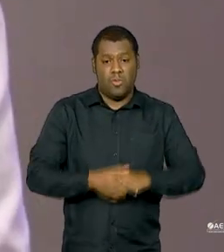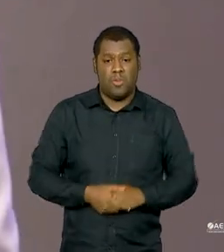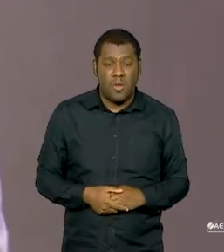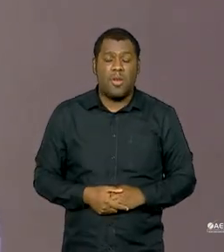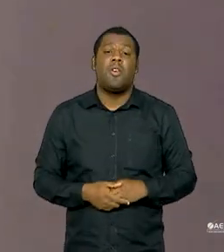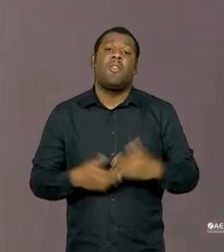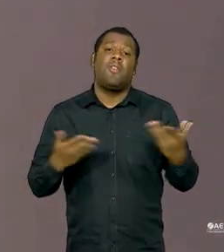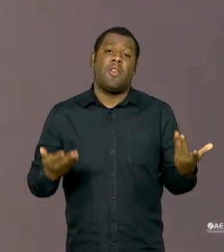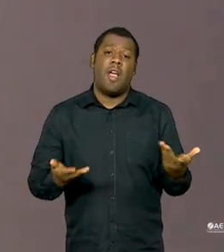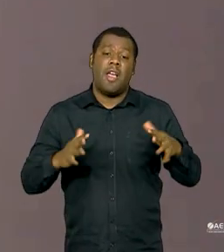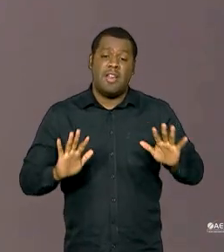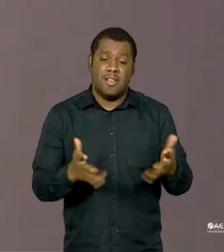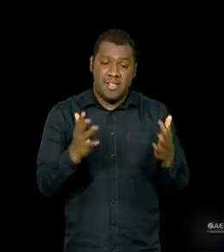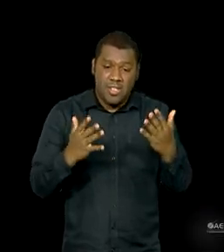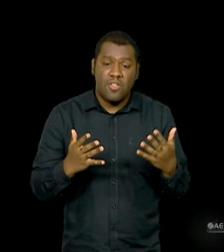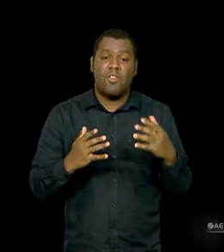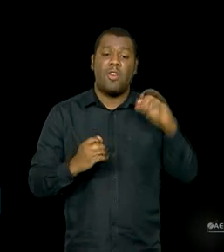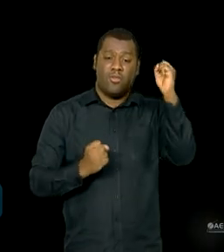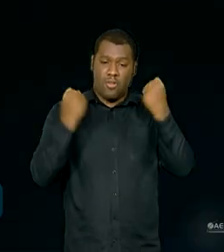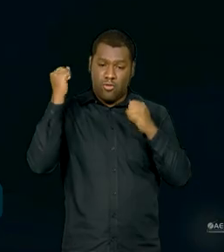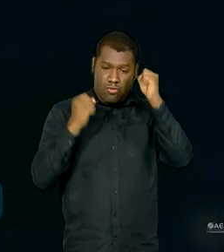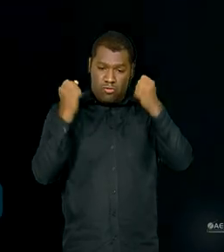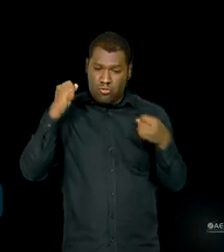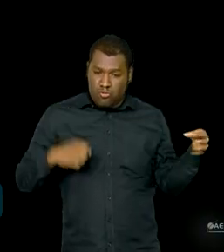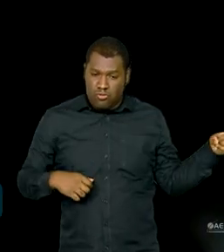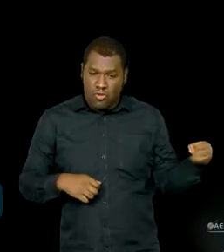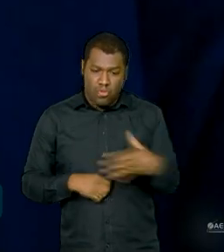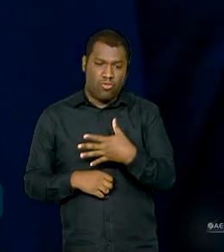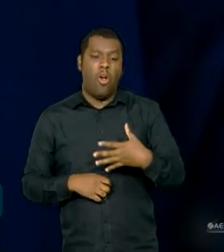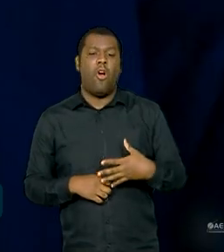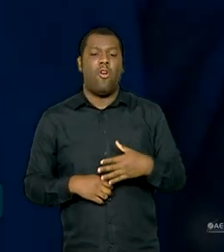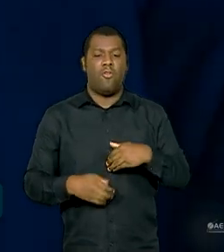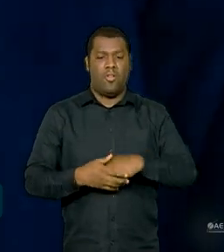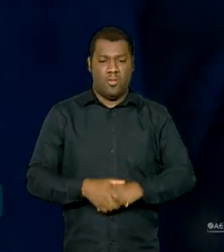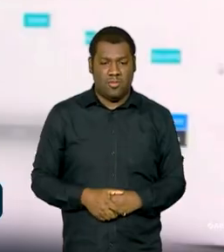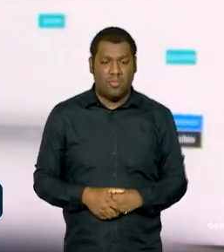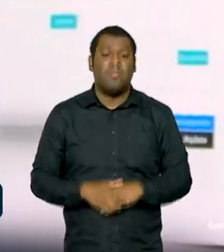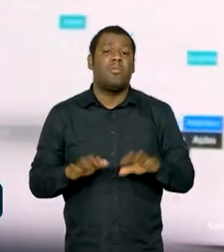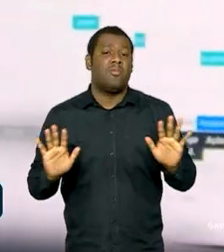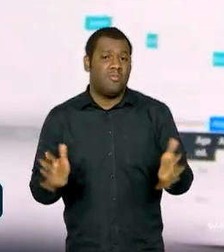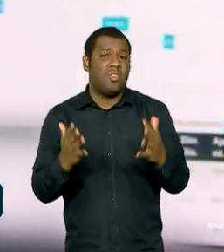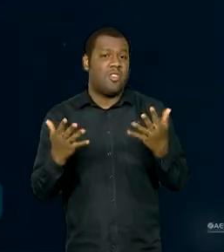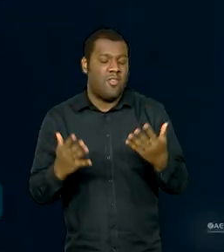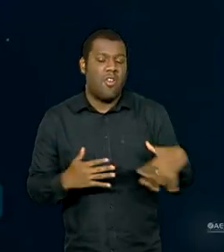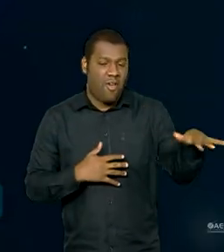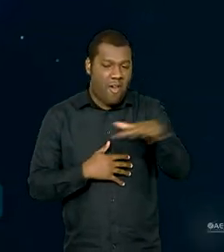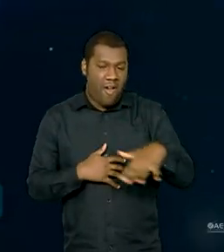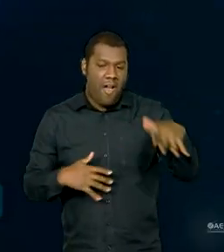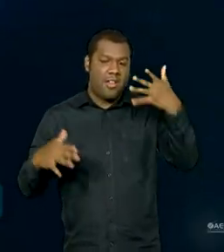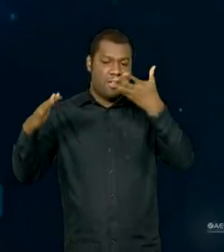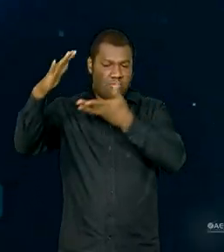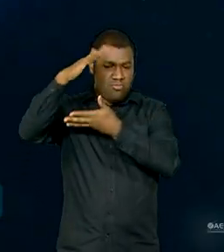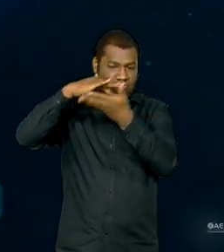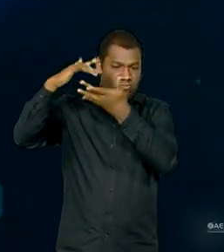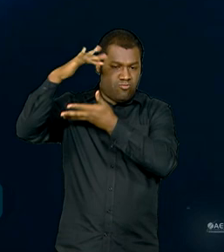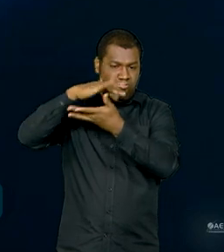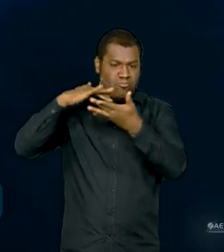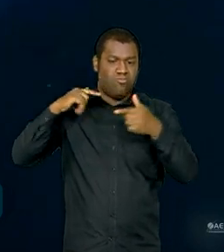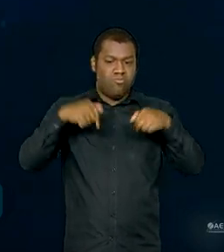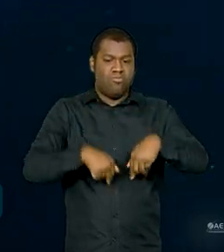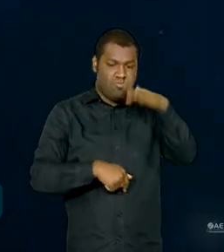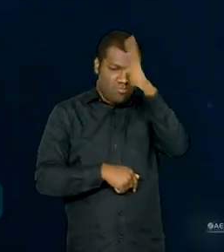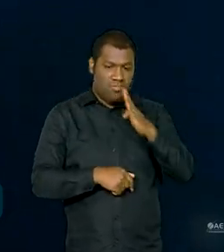estímulo à inovação industrial. Três grandes projetos devem impulsionar o setor espacial no Brasil nos próximos anos.